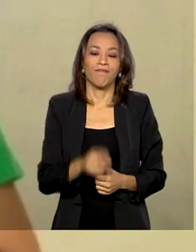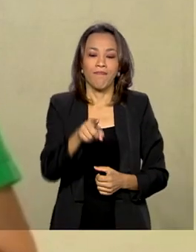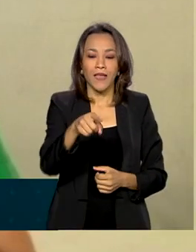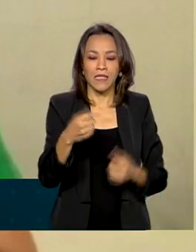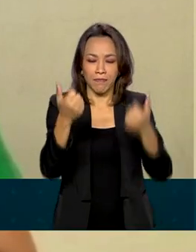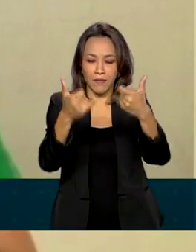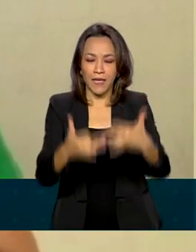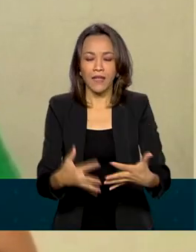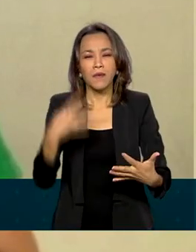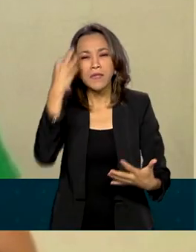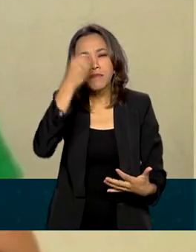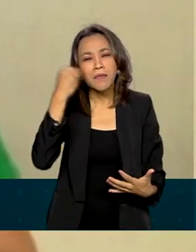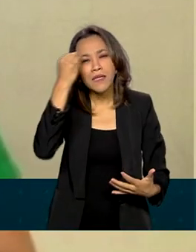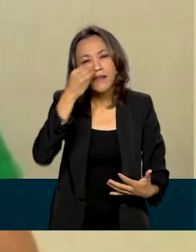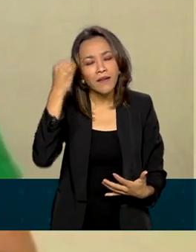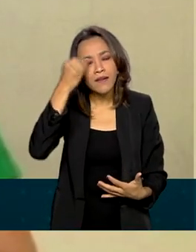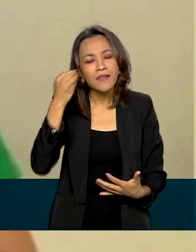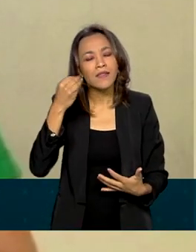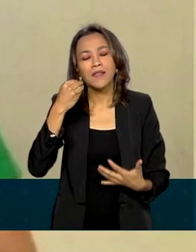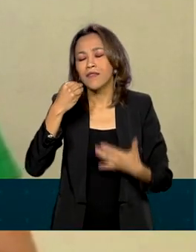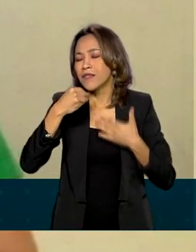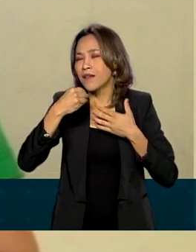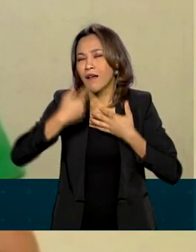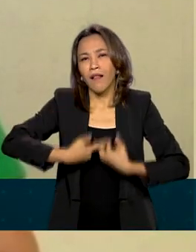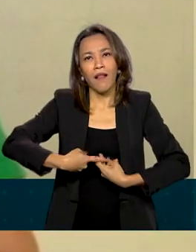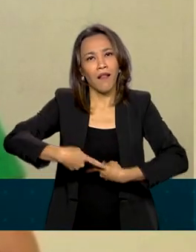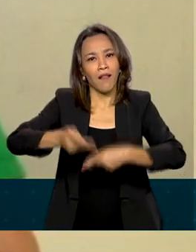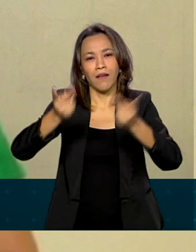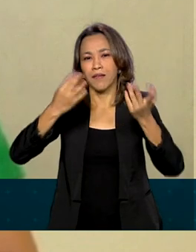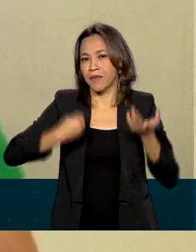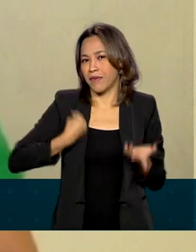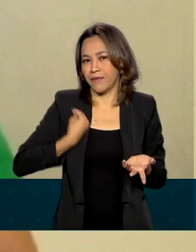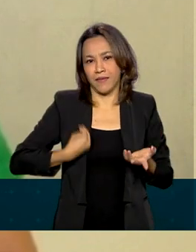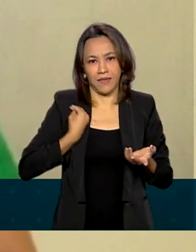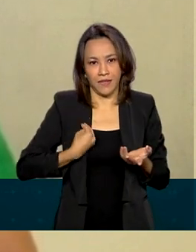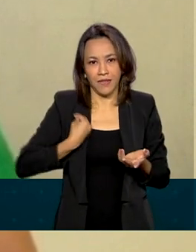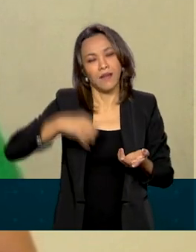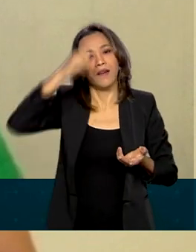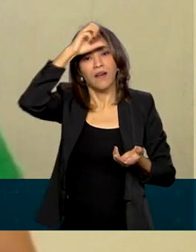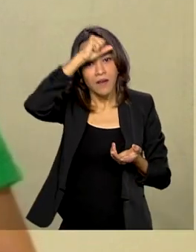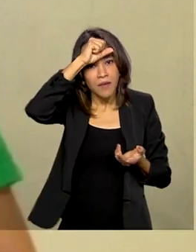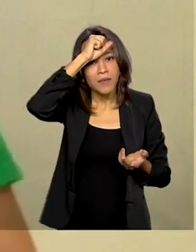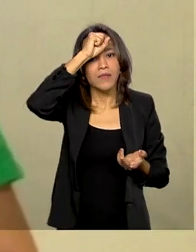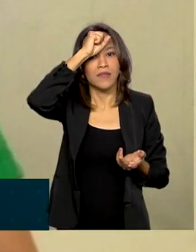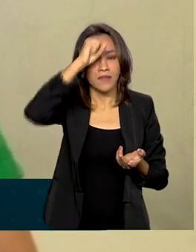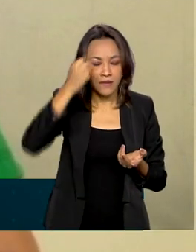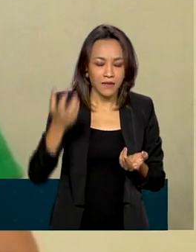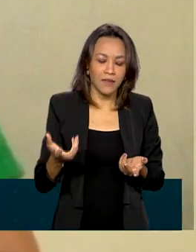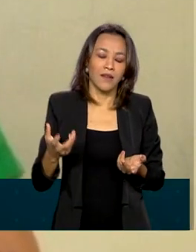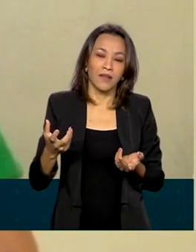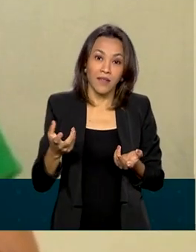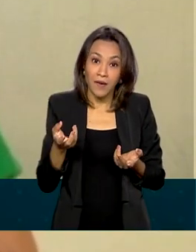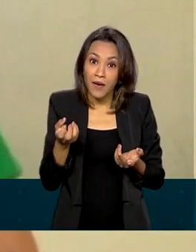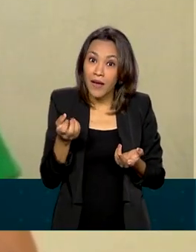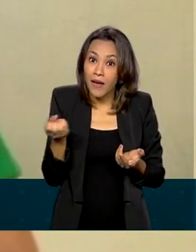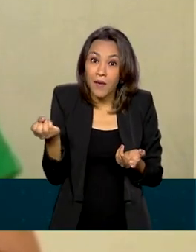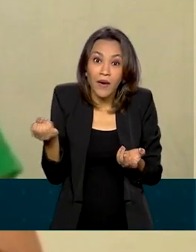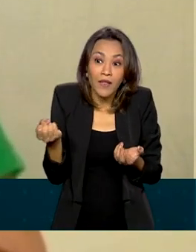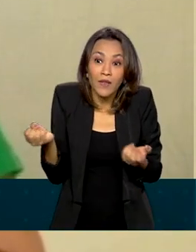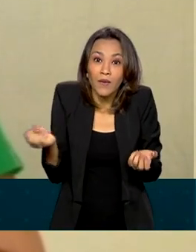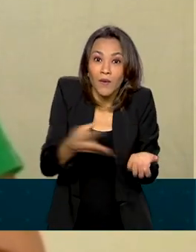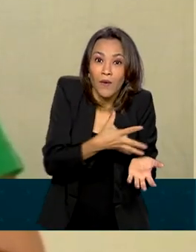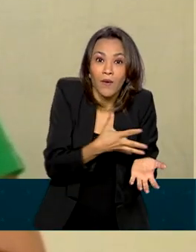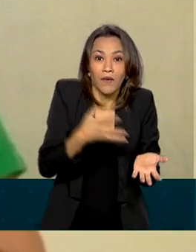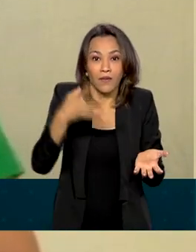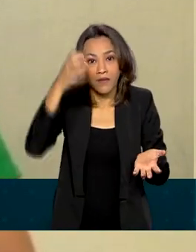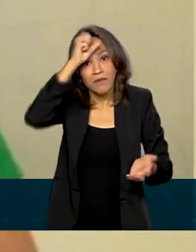que você vai levar para a sua vida inteira. Vai ser um aprendizado, vai ser uma coisa nova que você vai estar